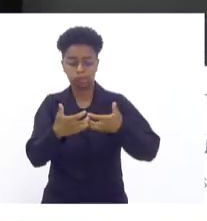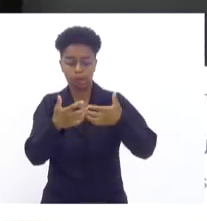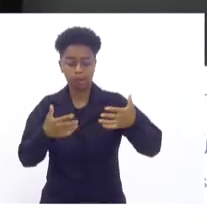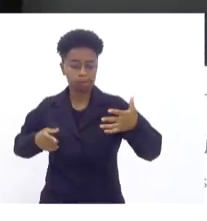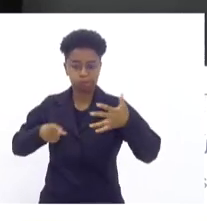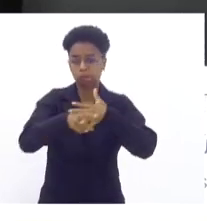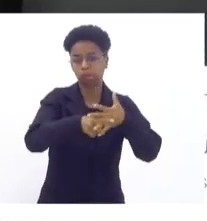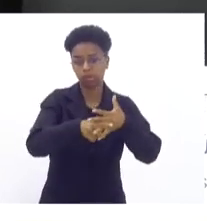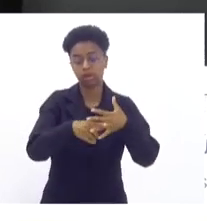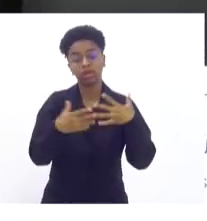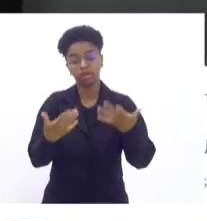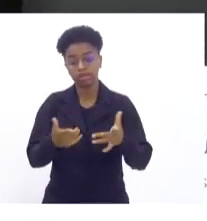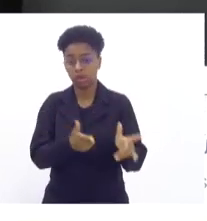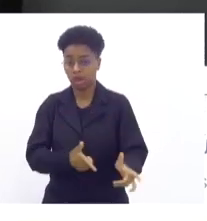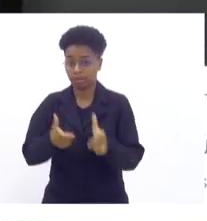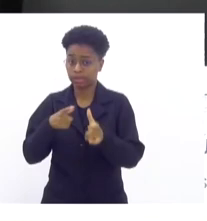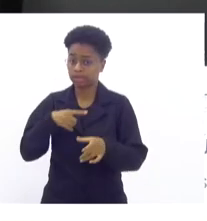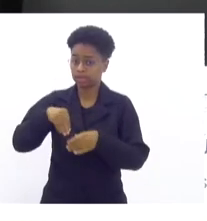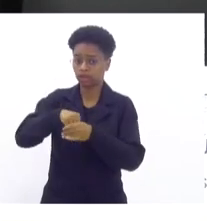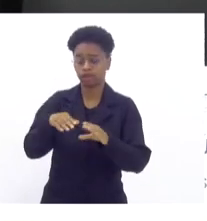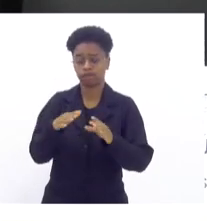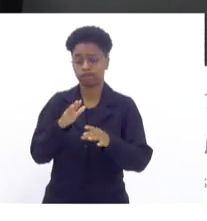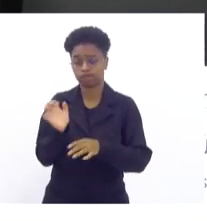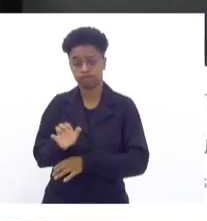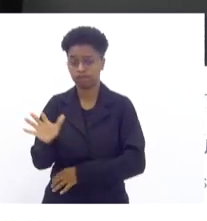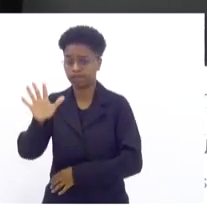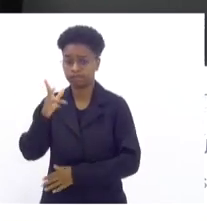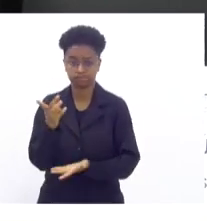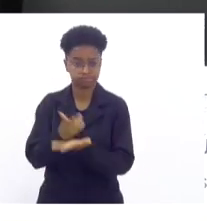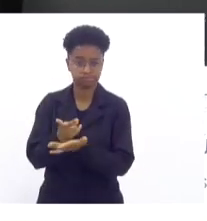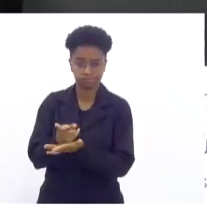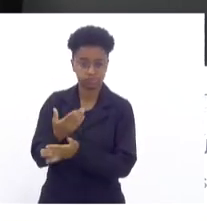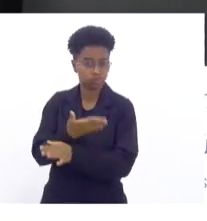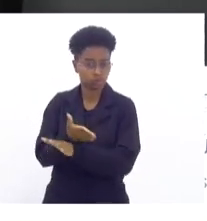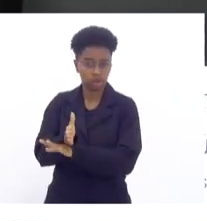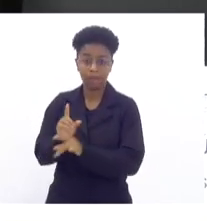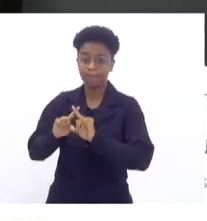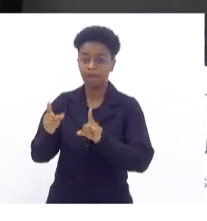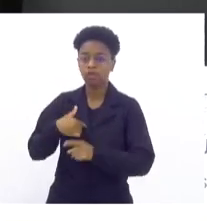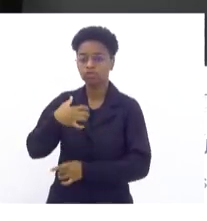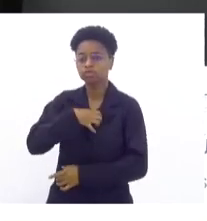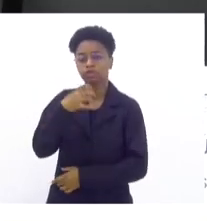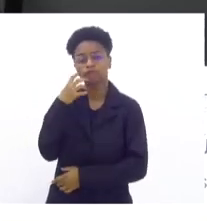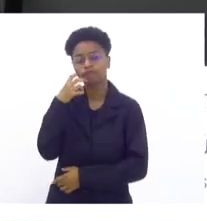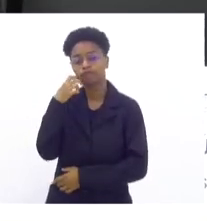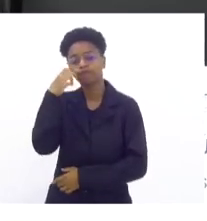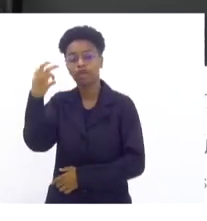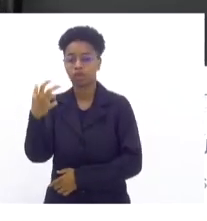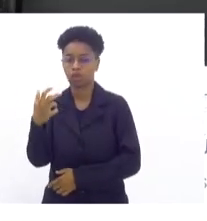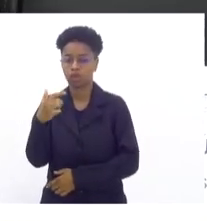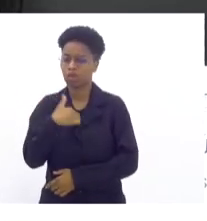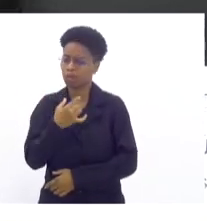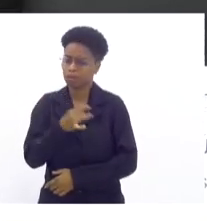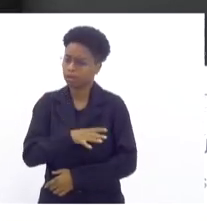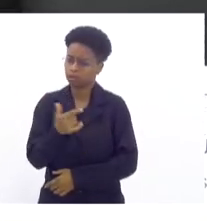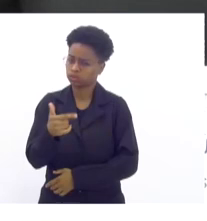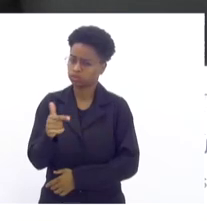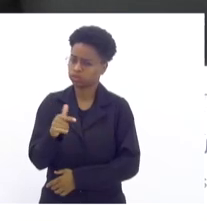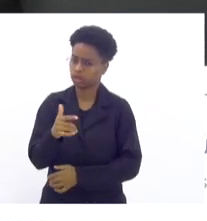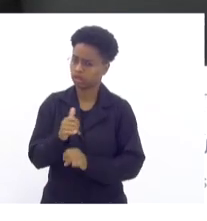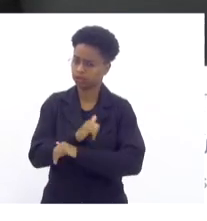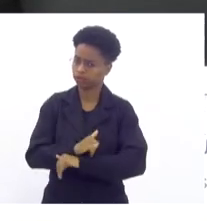Esses armamentos aí estão na favela o tempo inteiro, mas eu fico envergonhado aqui, sem medo nenhum de falar como